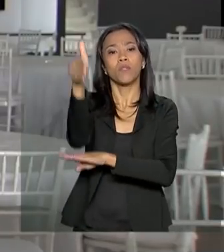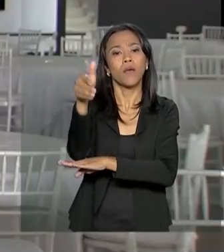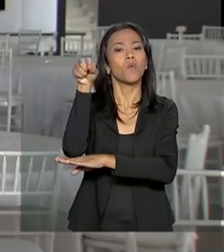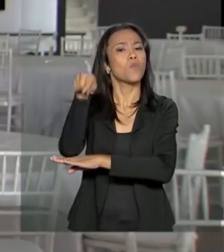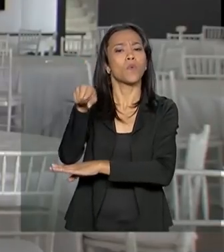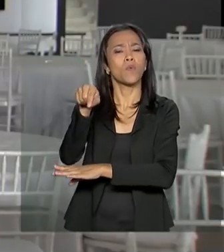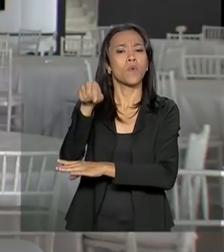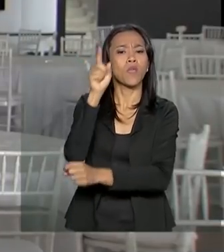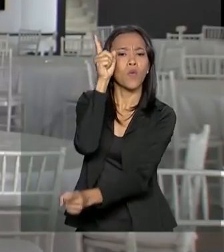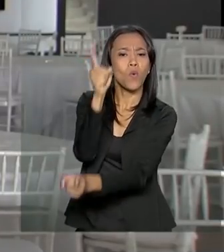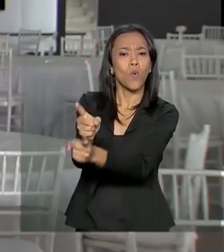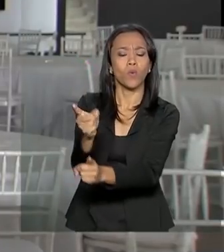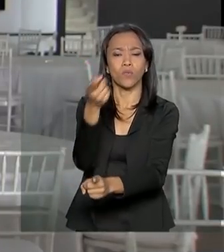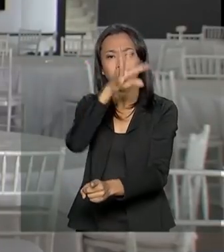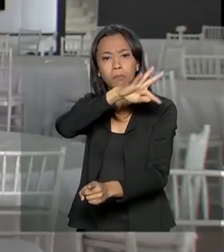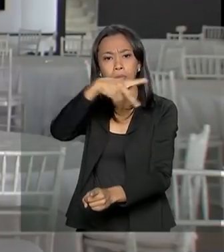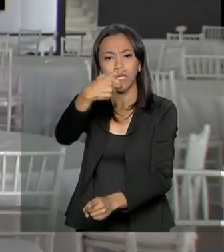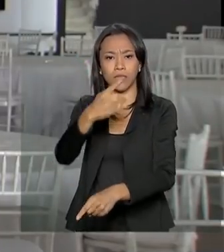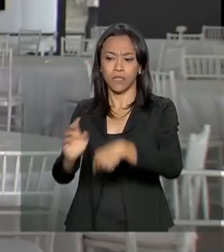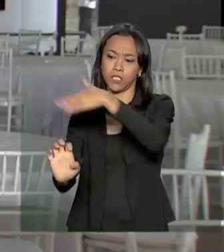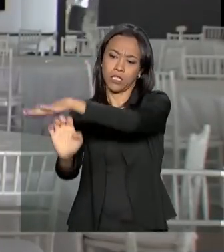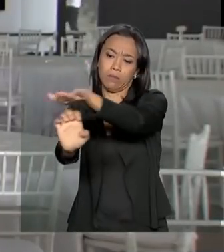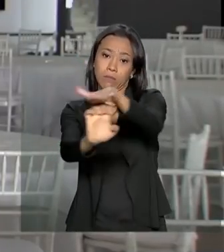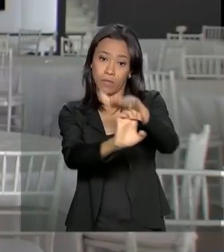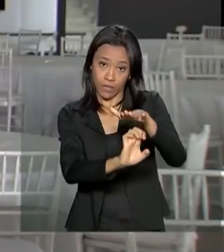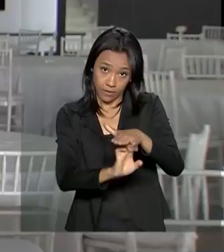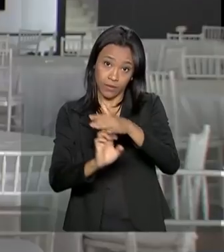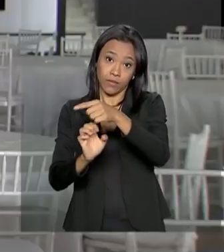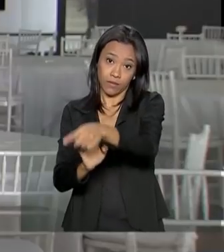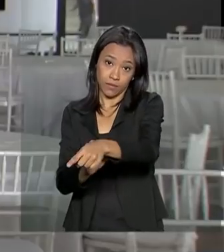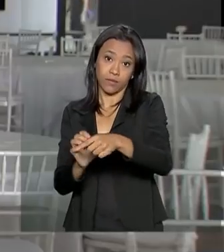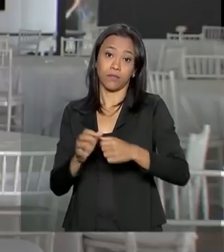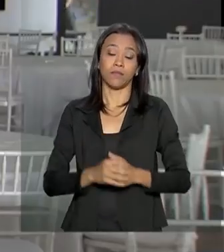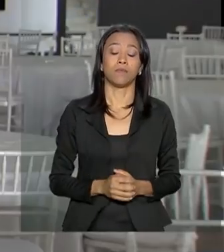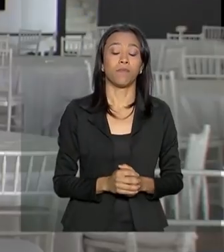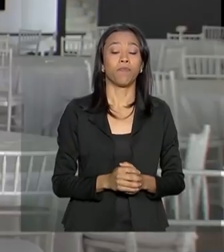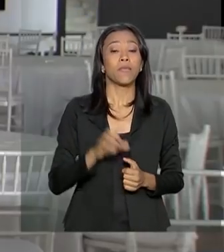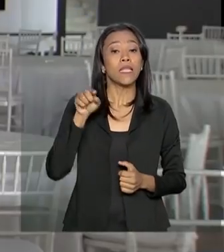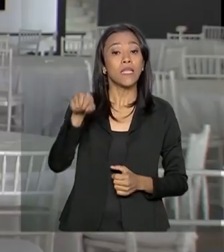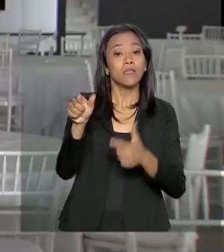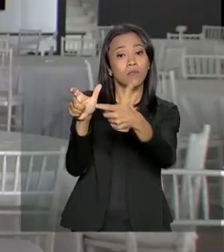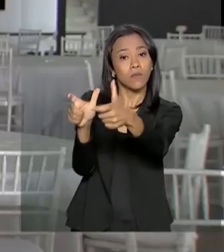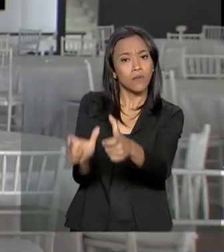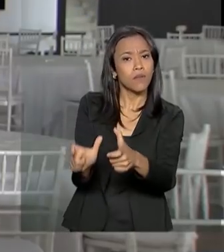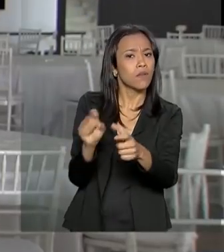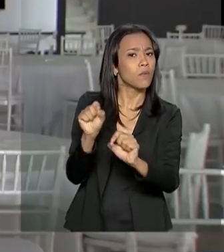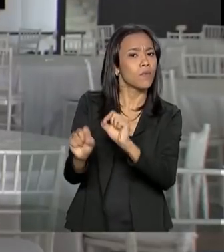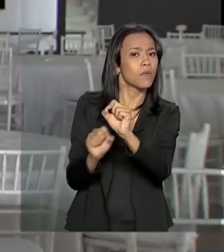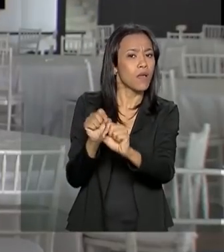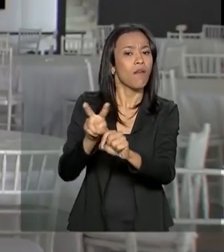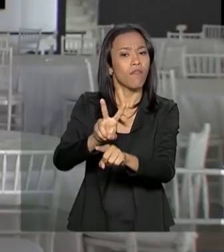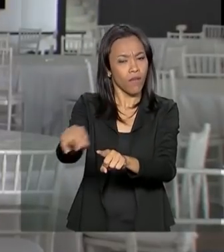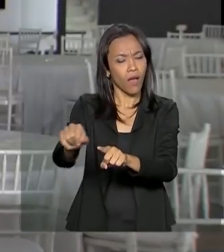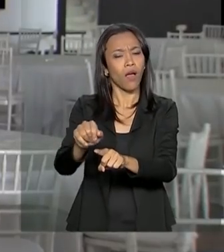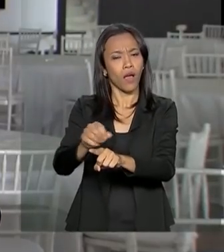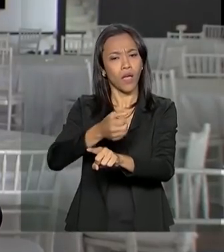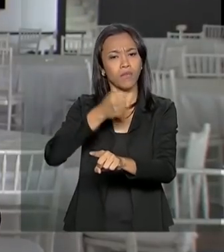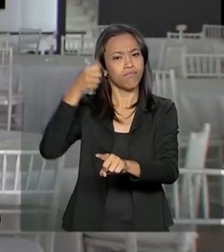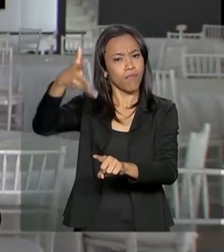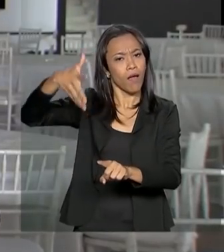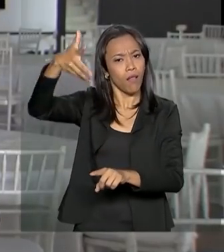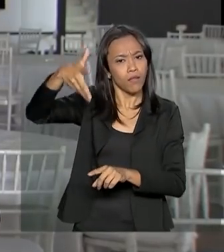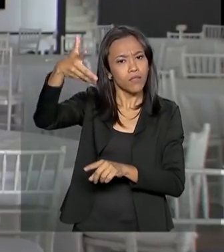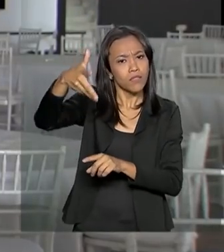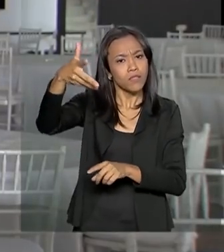presidentes de empresas que foi promovido pela Embaixada da Suécia. Neste local, ele deve dar uma palestra